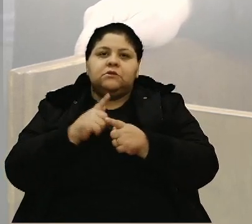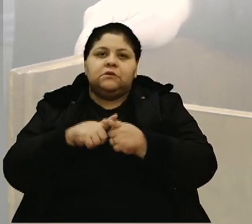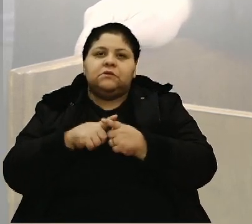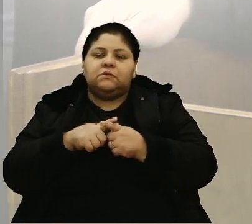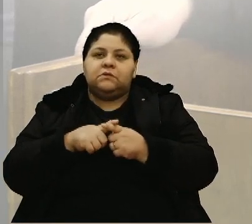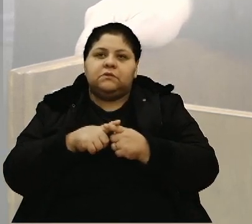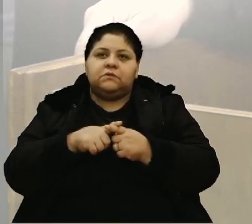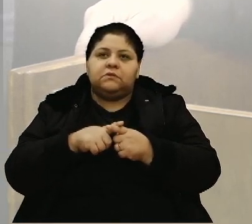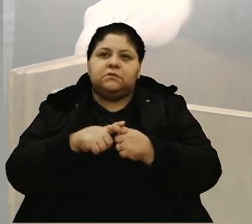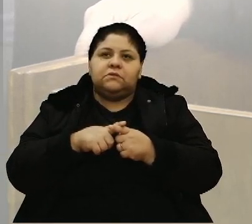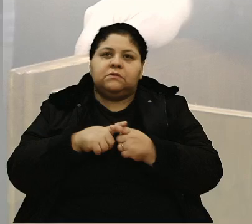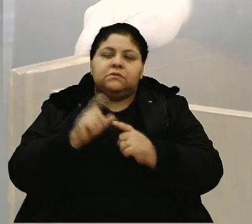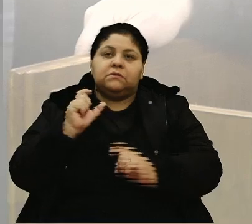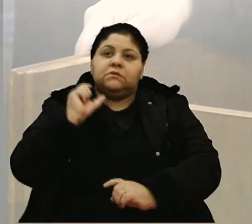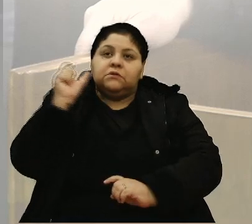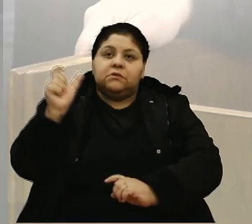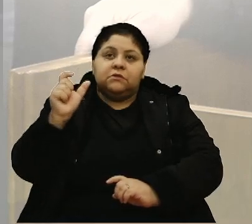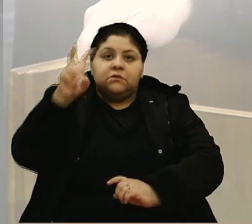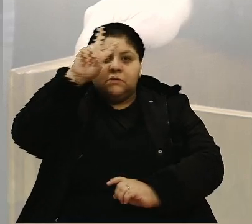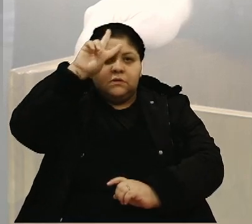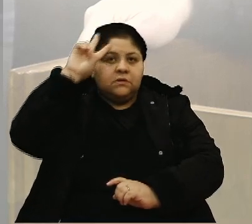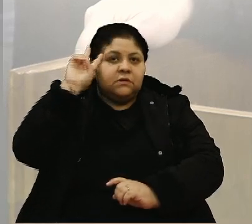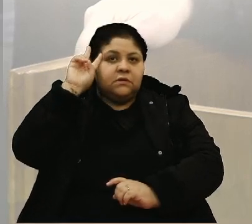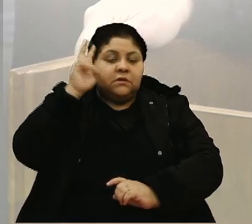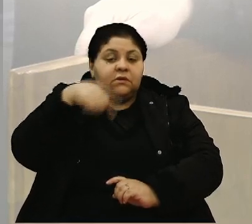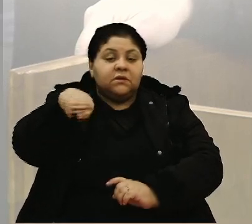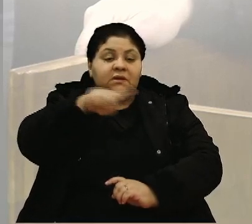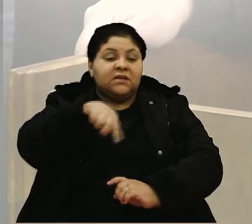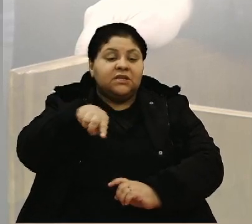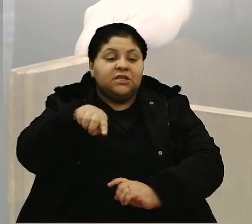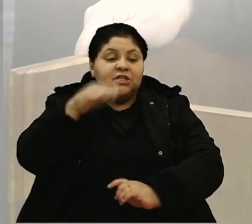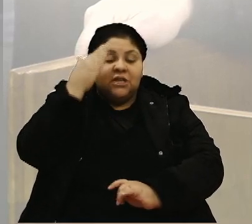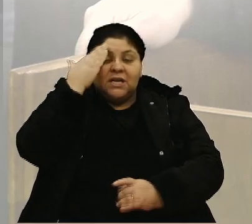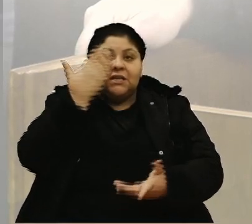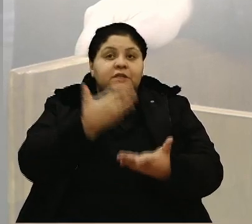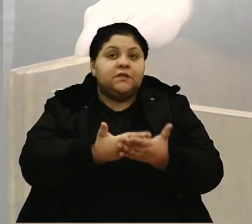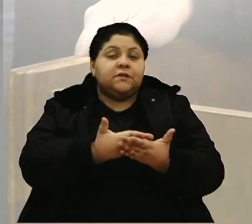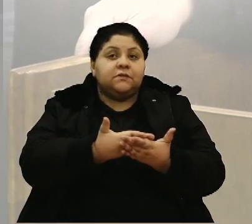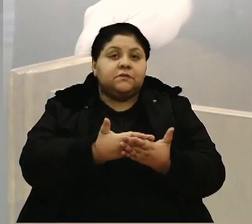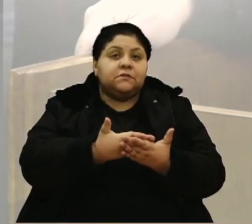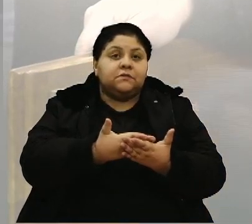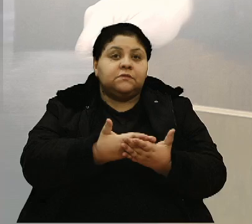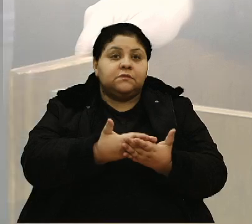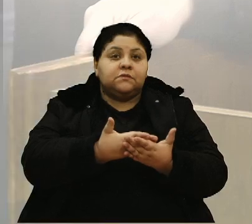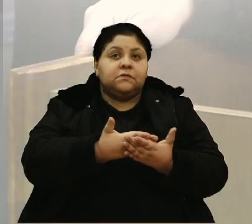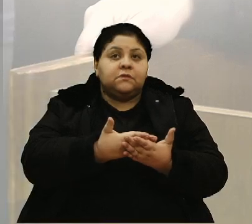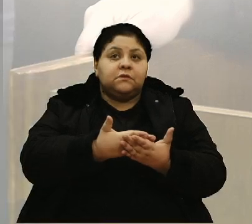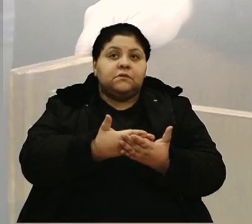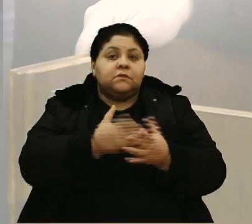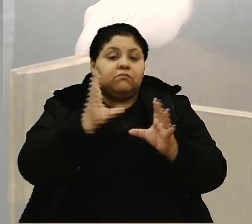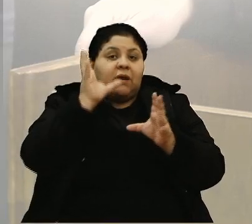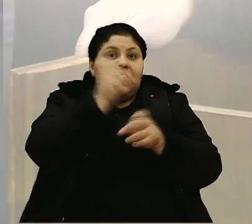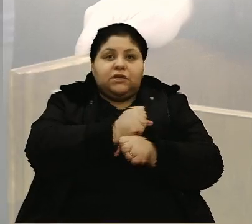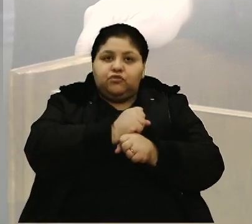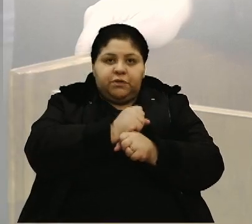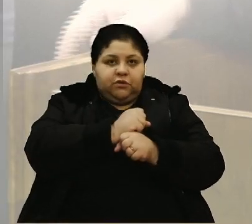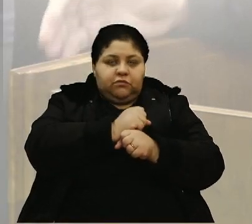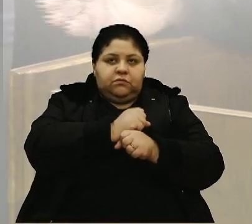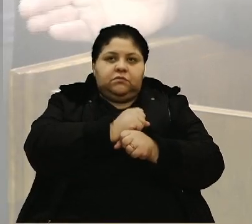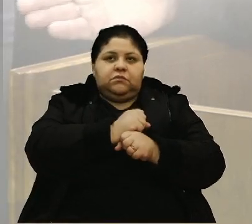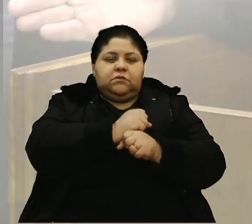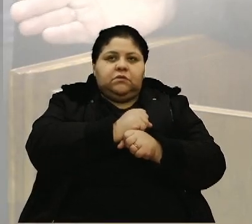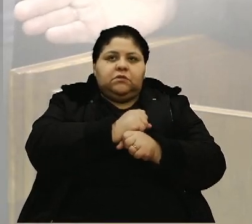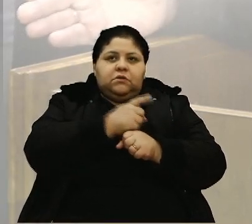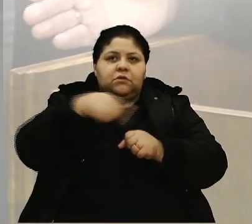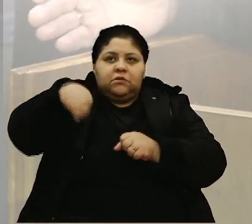Porque, nas palavras do Velocino, a gente entende, né? Está resumido e entende que